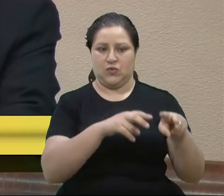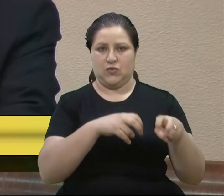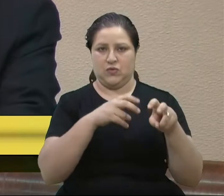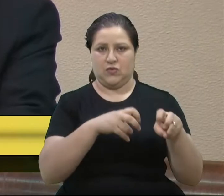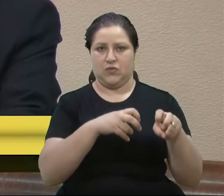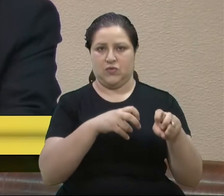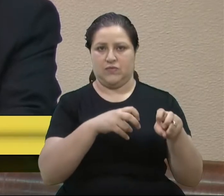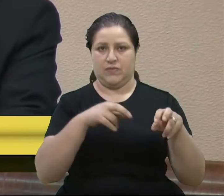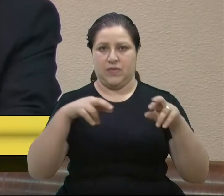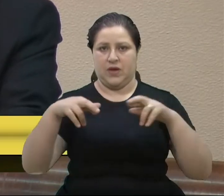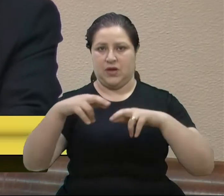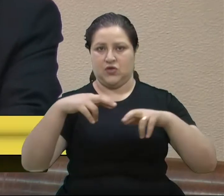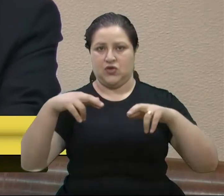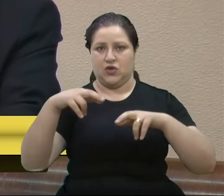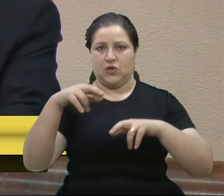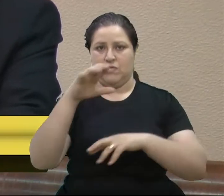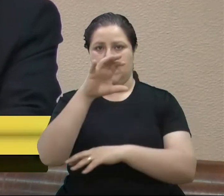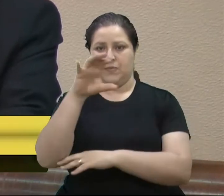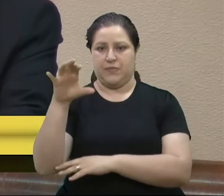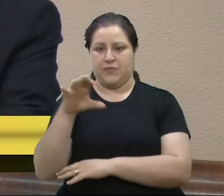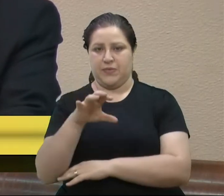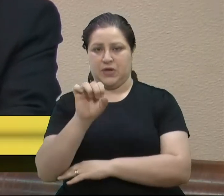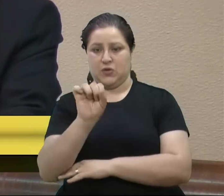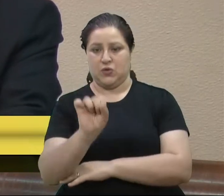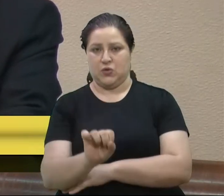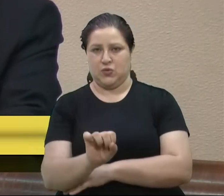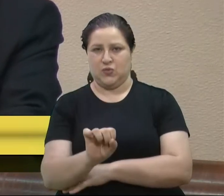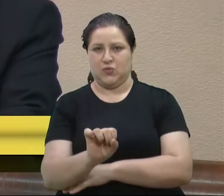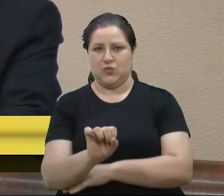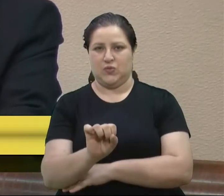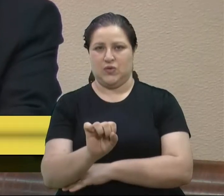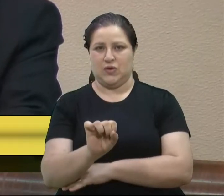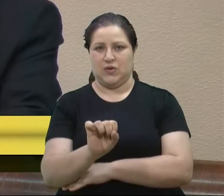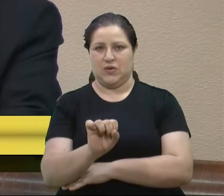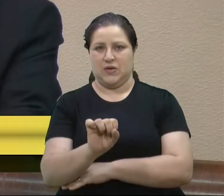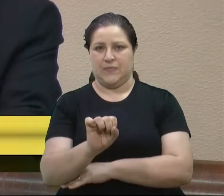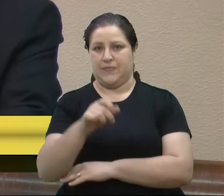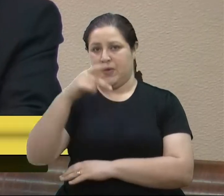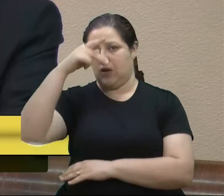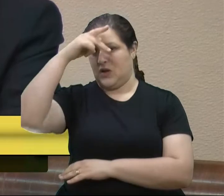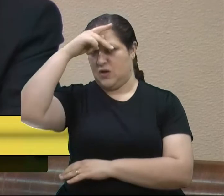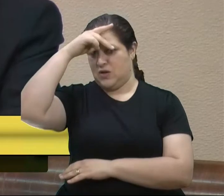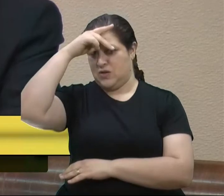estratégicas, a região sul, por exemplo, o município de Pelotas,